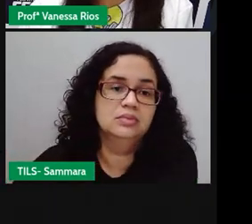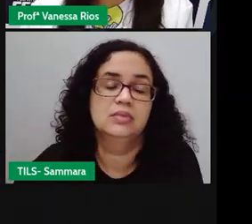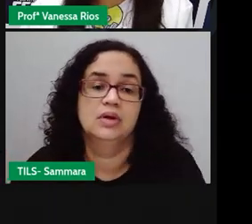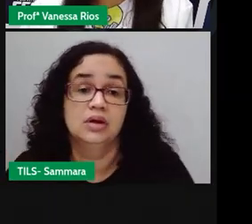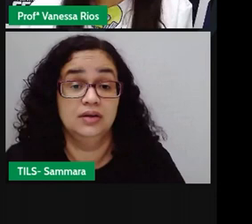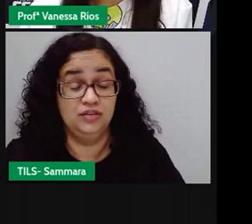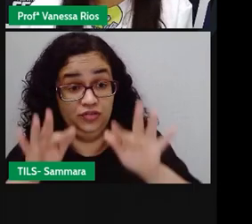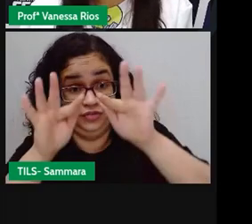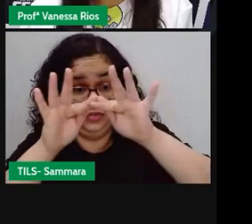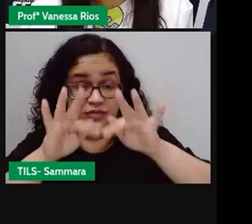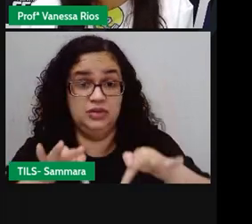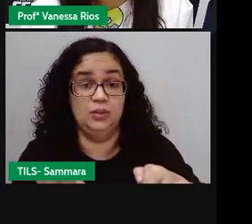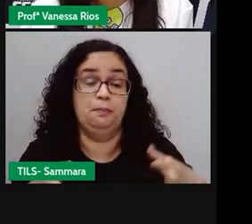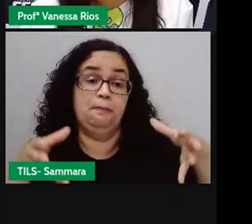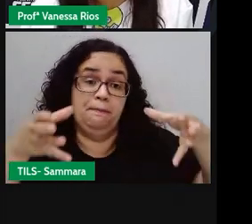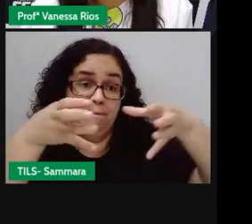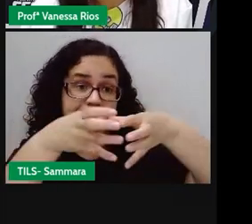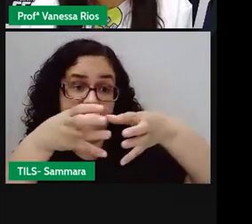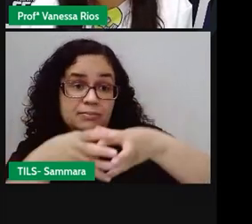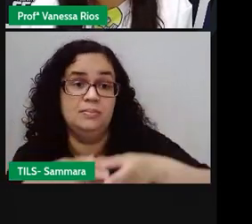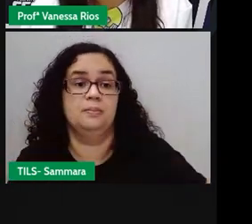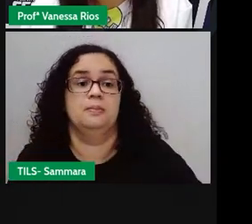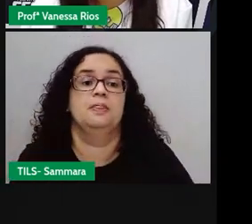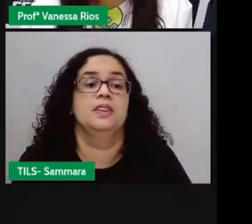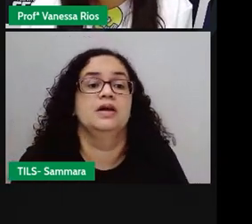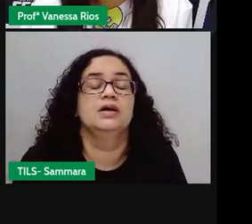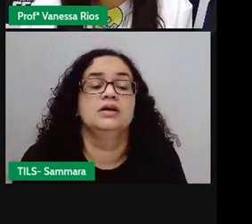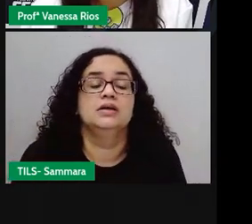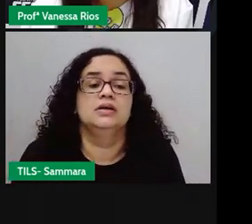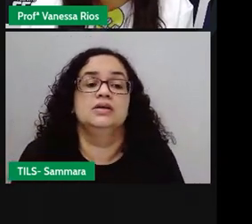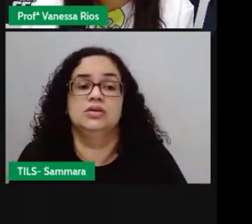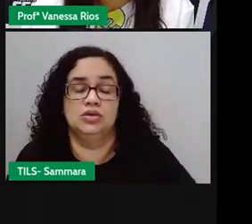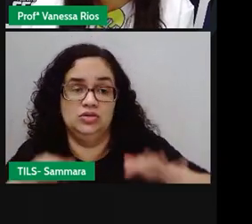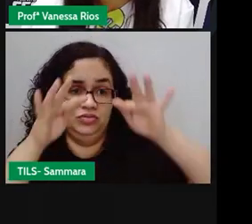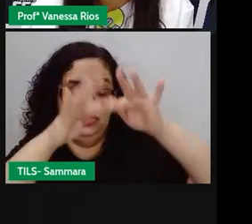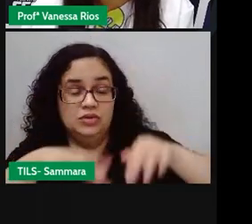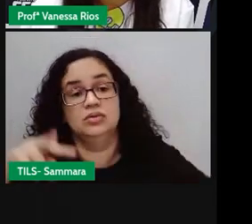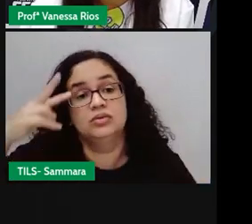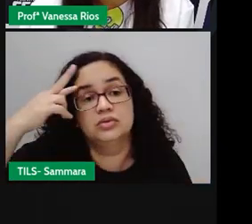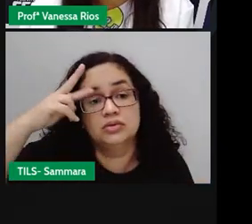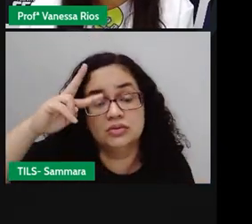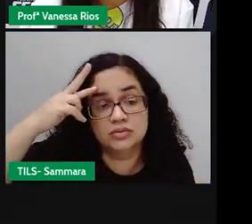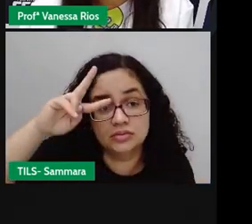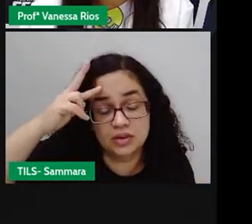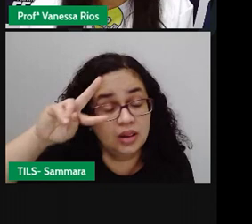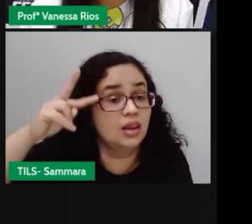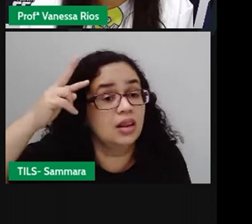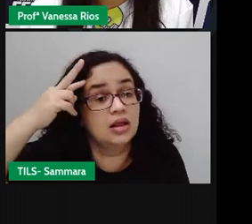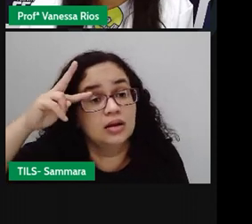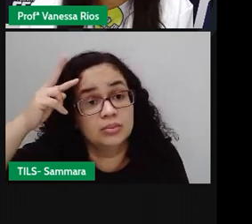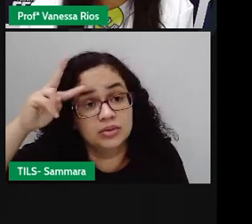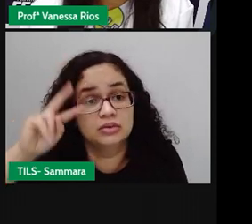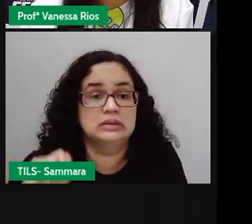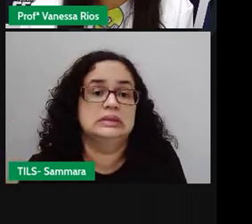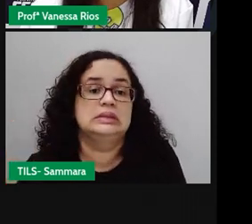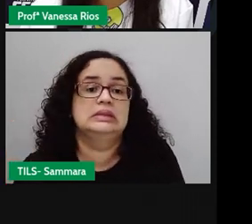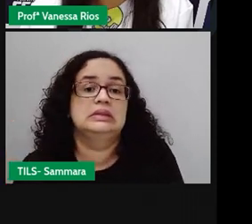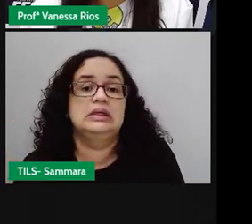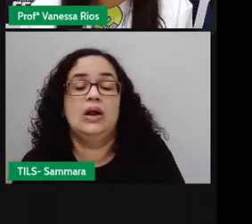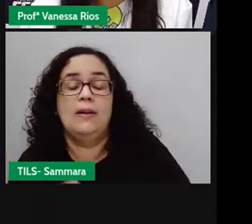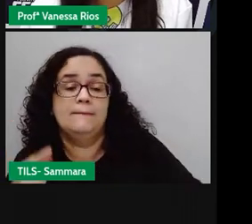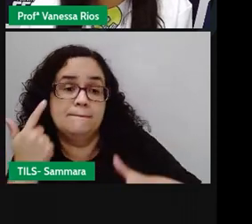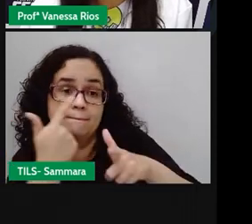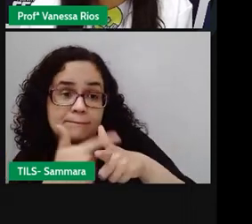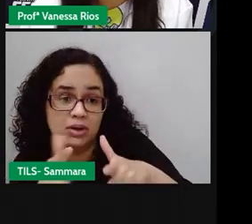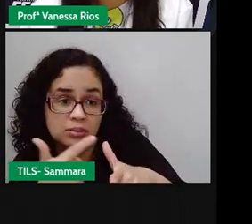E finalmente o trecho referente aí à finalização da estoura. Lembra aí, teve o conflito, né, um